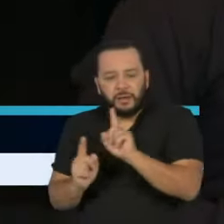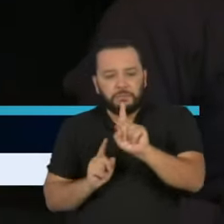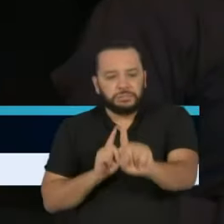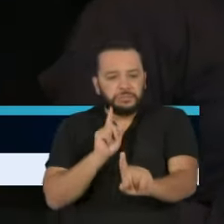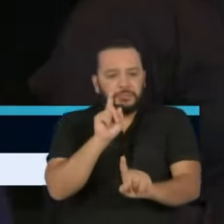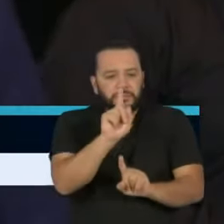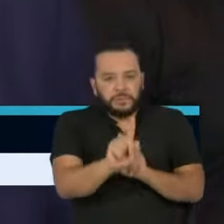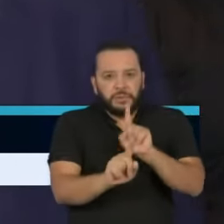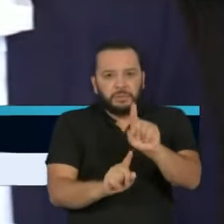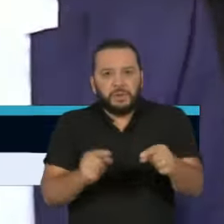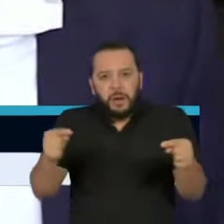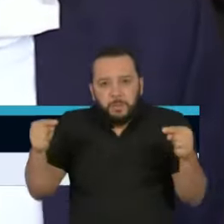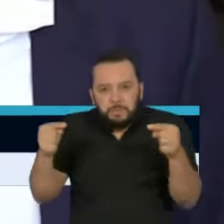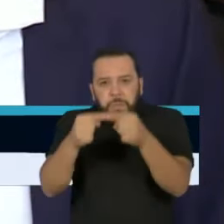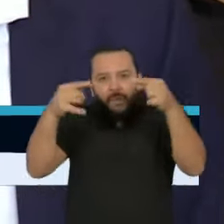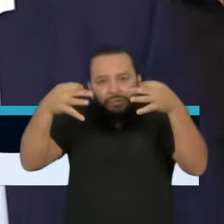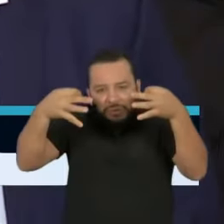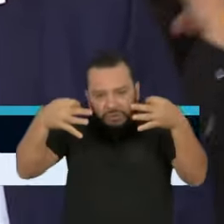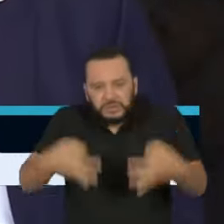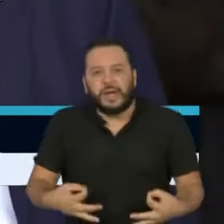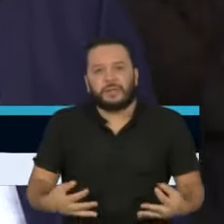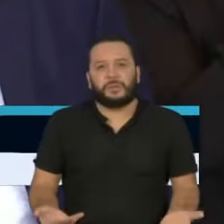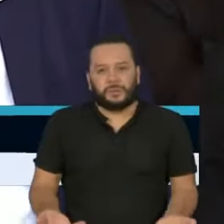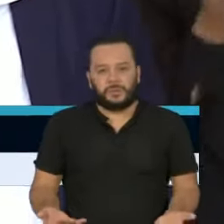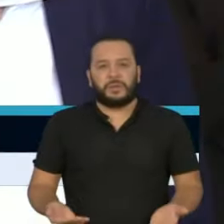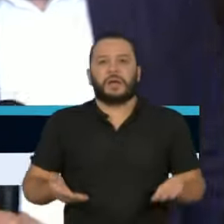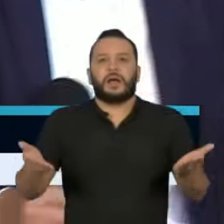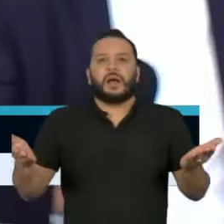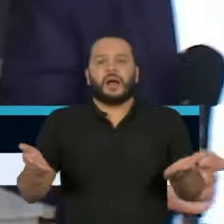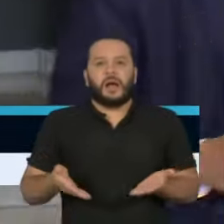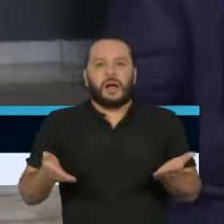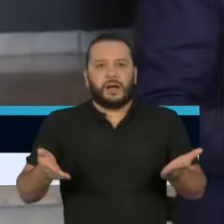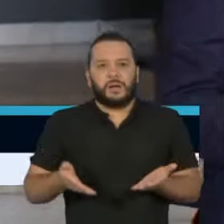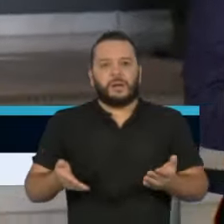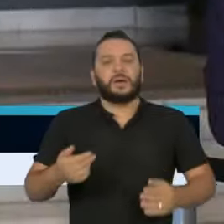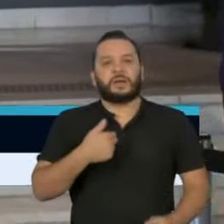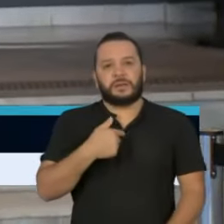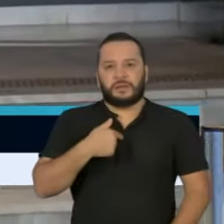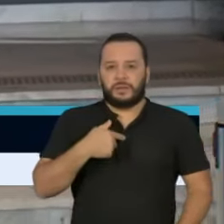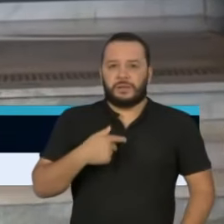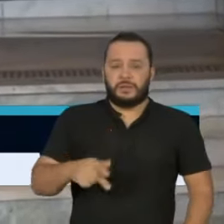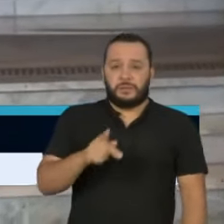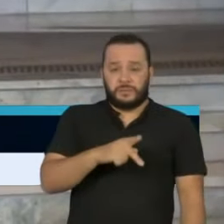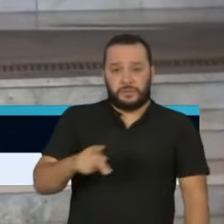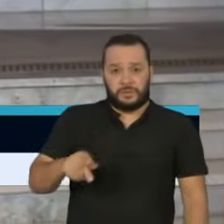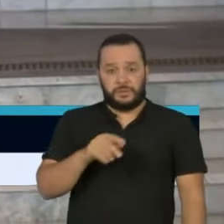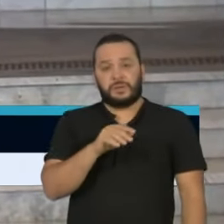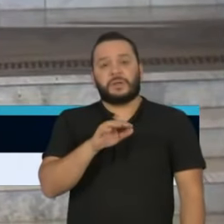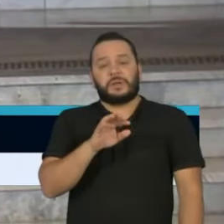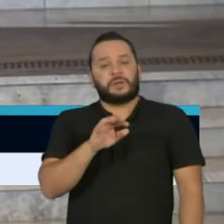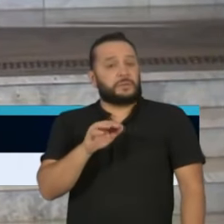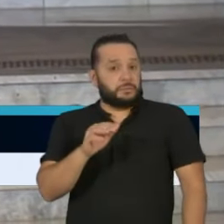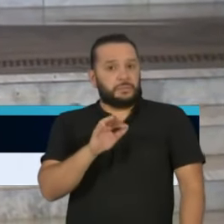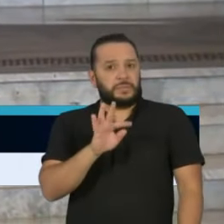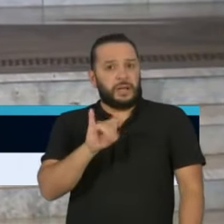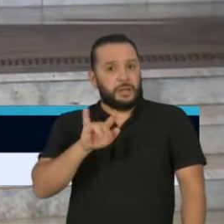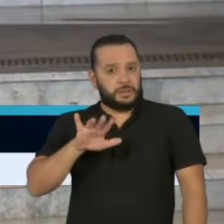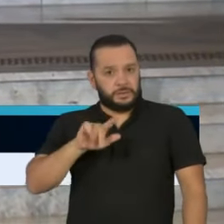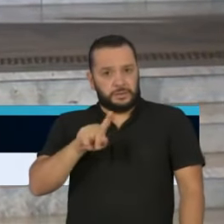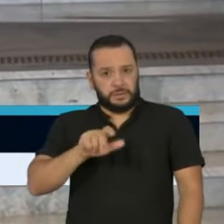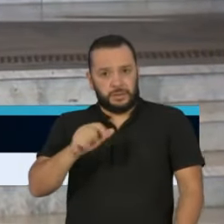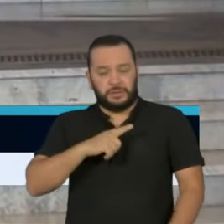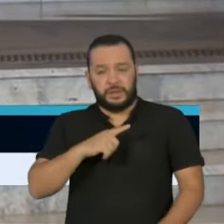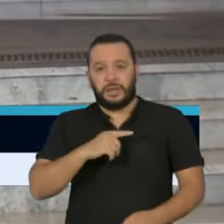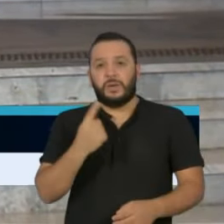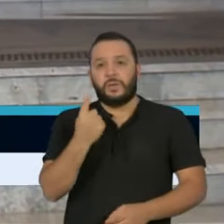Muito obrigado, professor Luiz Fernando. Gostaria de chamar agora o professor Portaleza. Temos um minuto para cada depoimento,